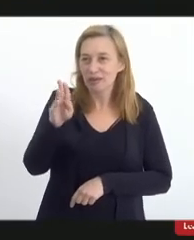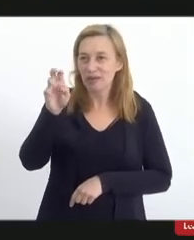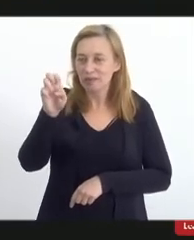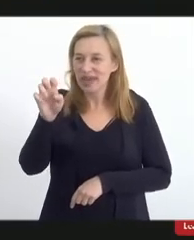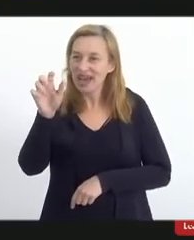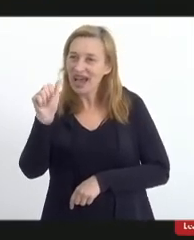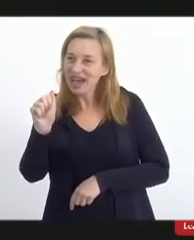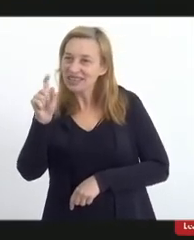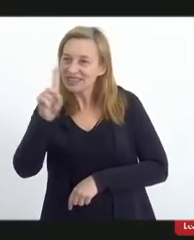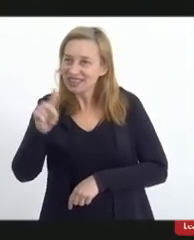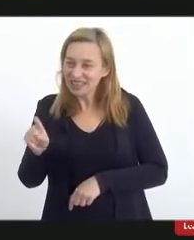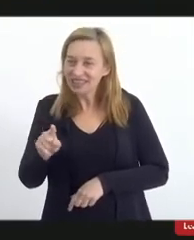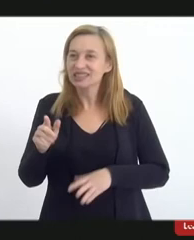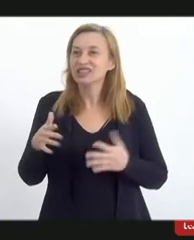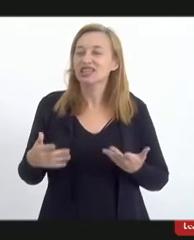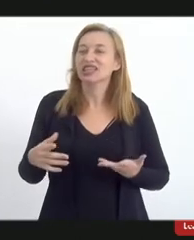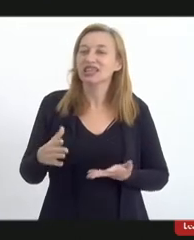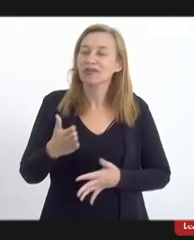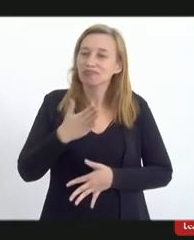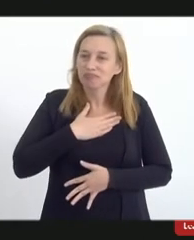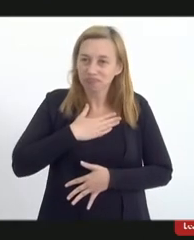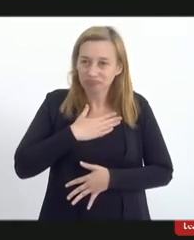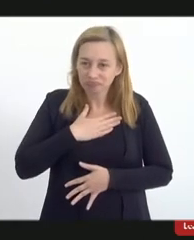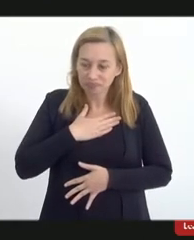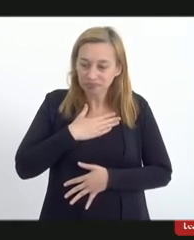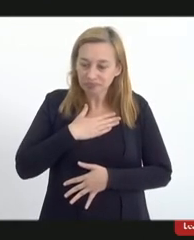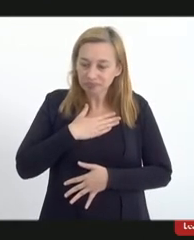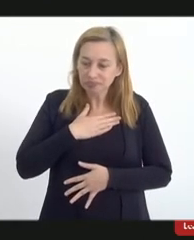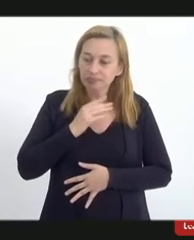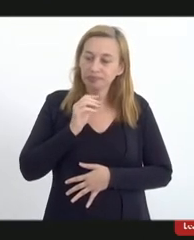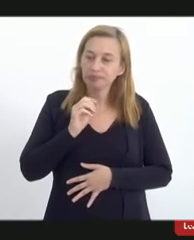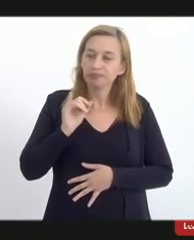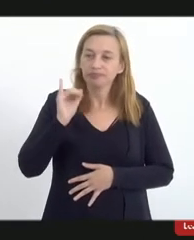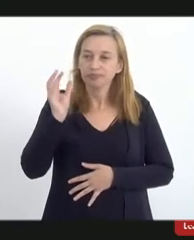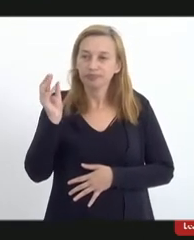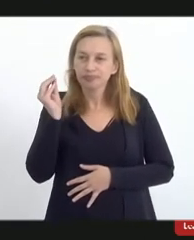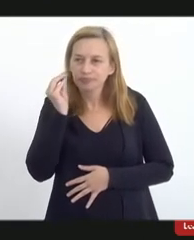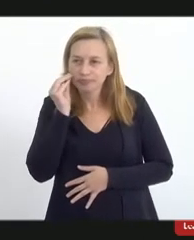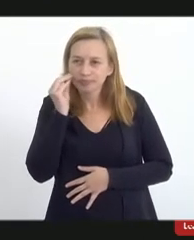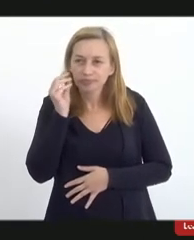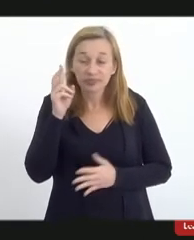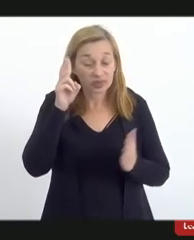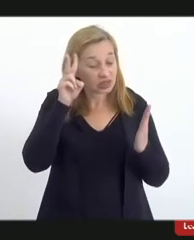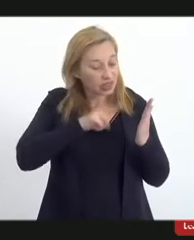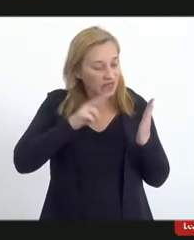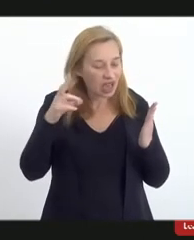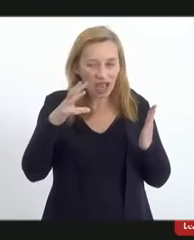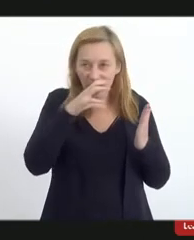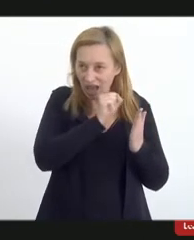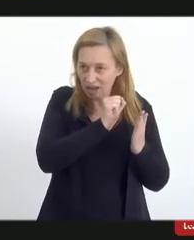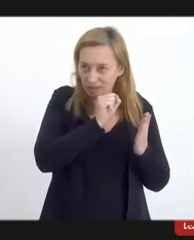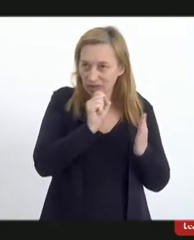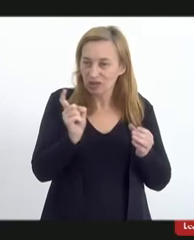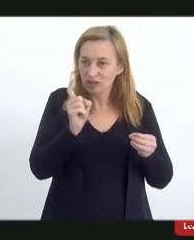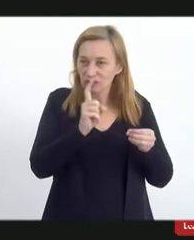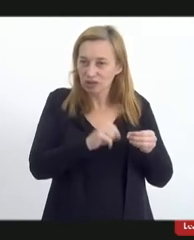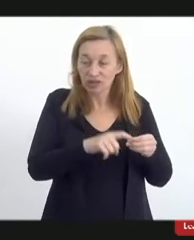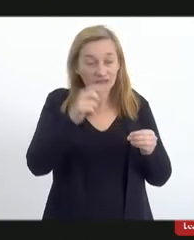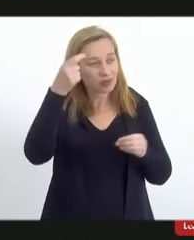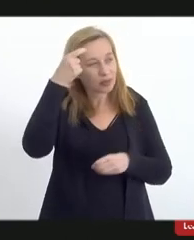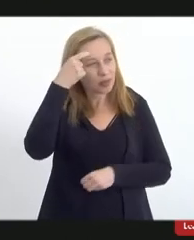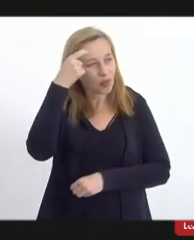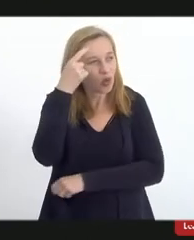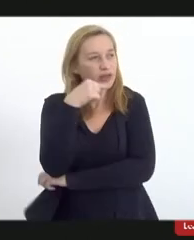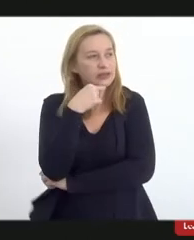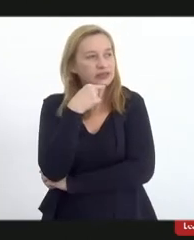Leal é que a mim eu tive a oportunidade de ler rapidamente retornando aqui na minha memória